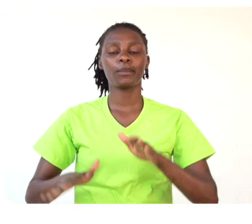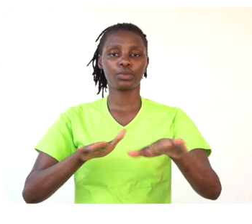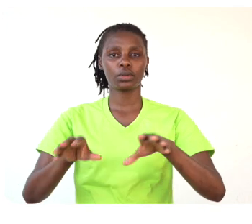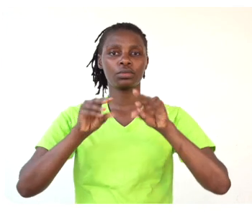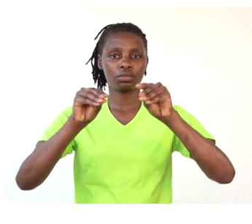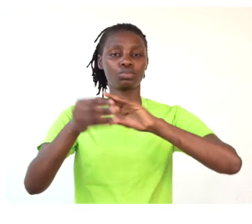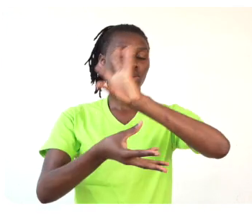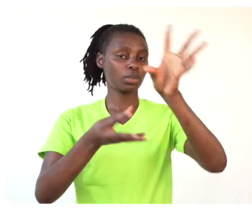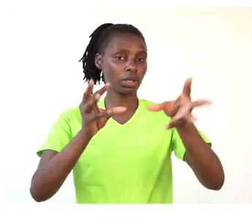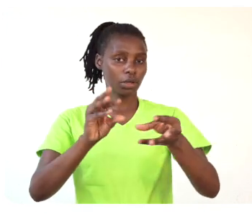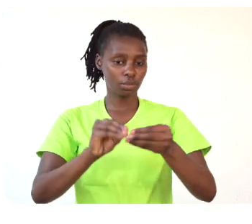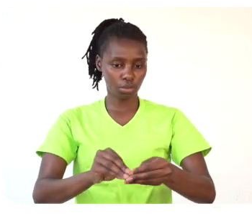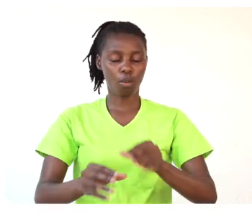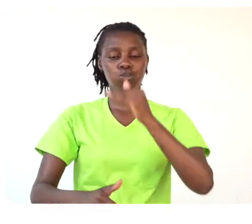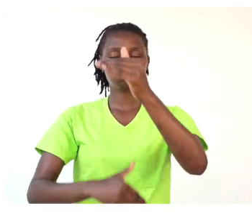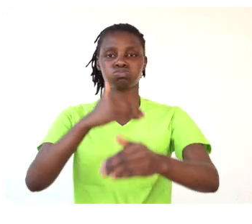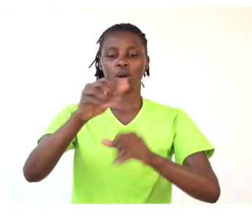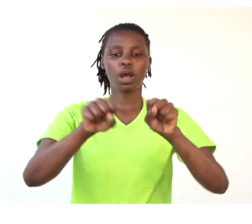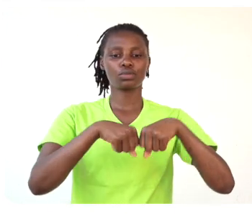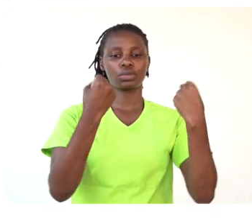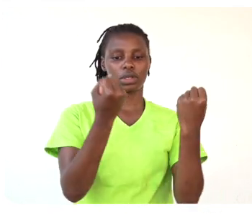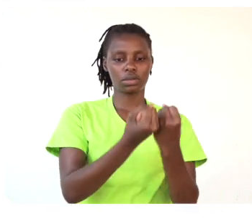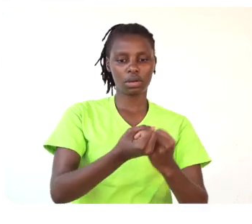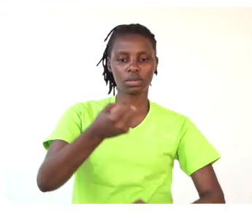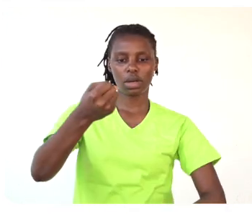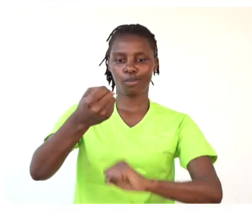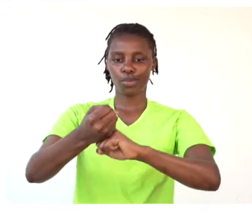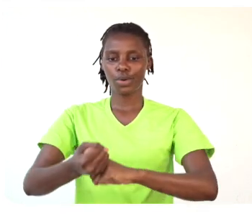parceria com MEPT, Progresso, NANA e...